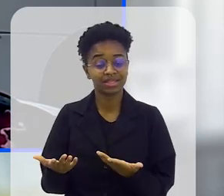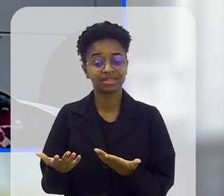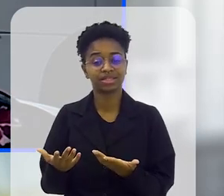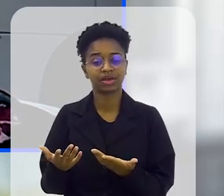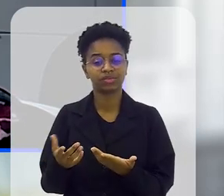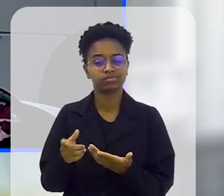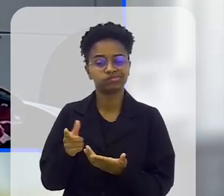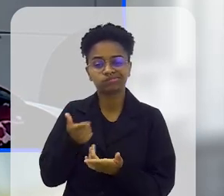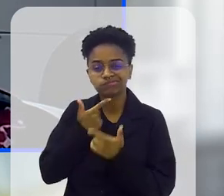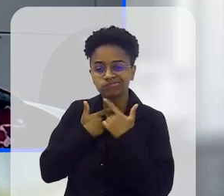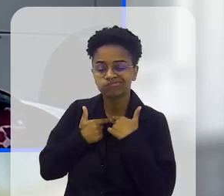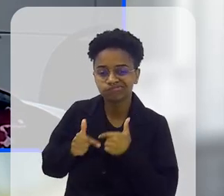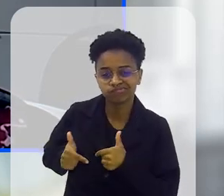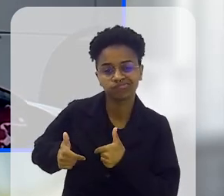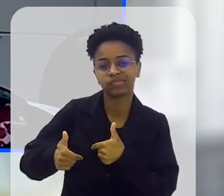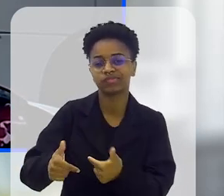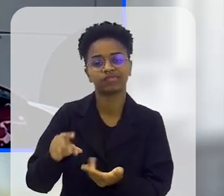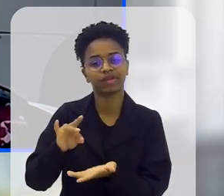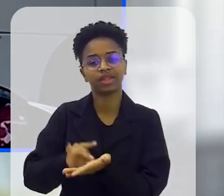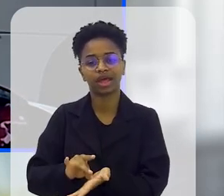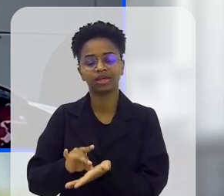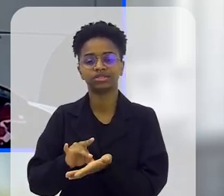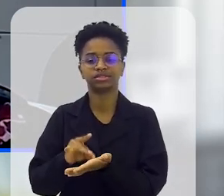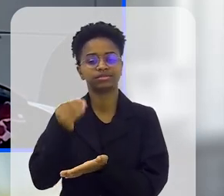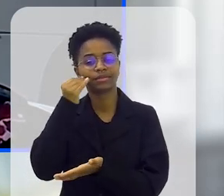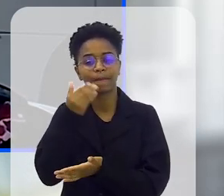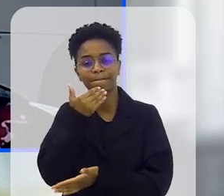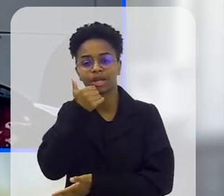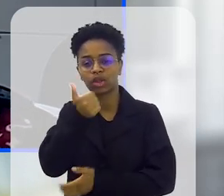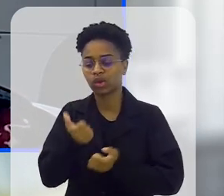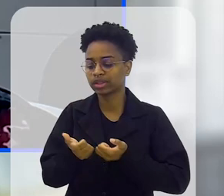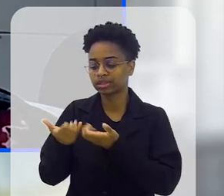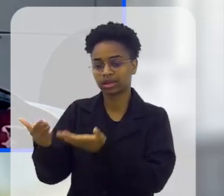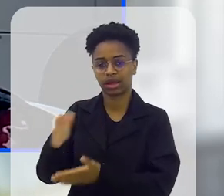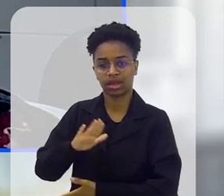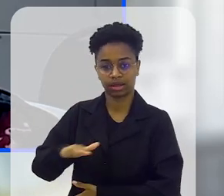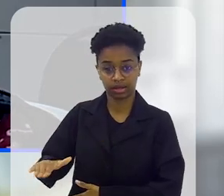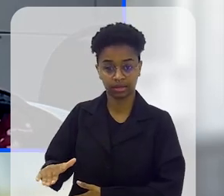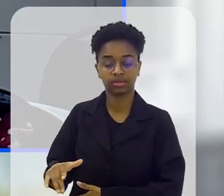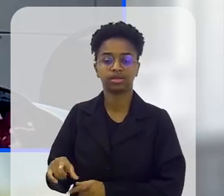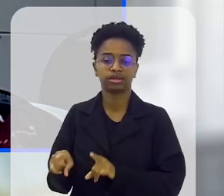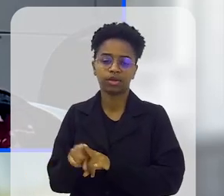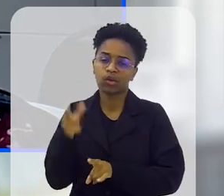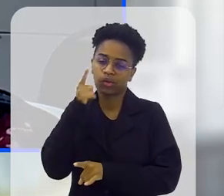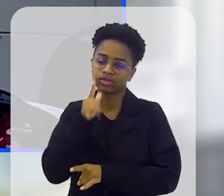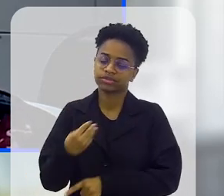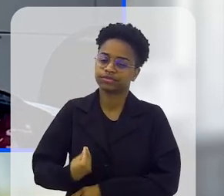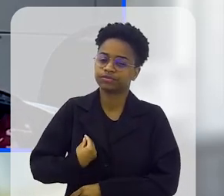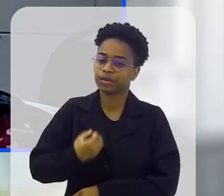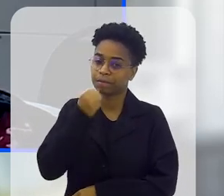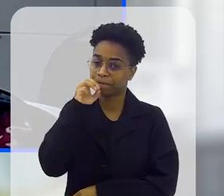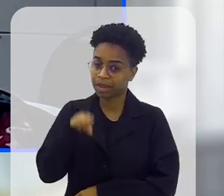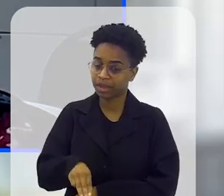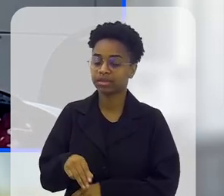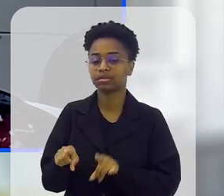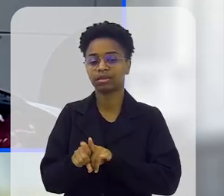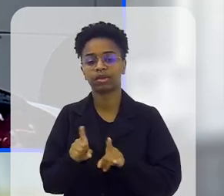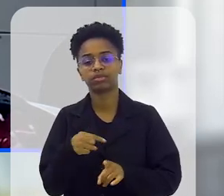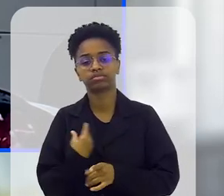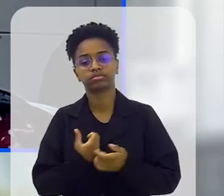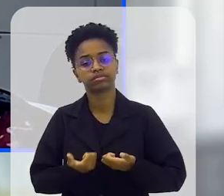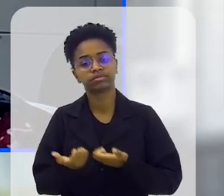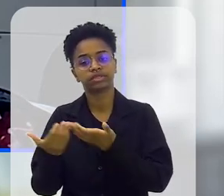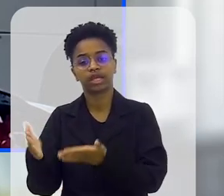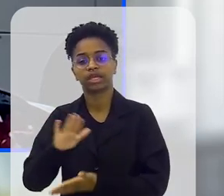vontade de realmente fazer o melhor para essas crianças, porque elas têm a plenitude da vida, e a gente